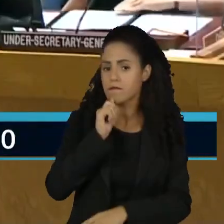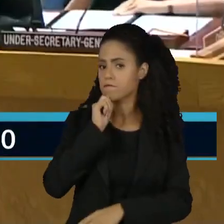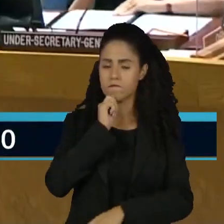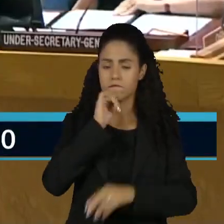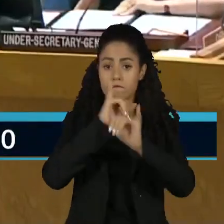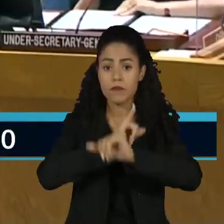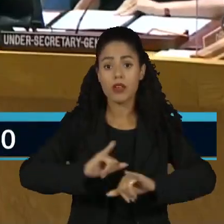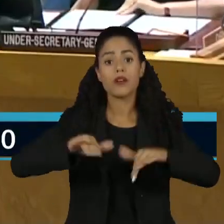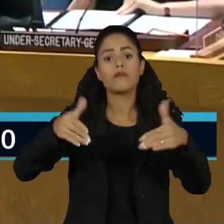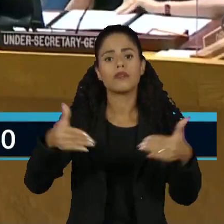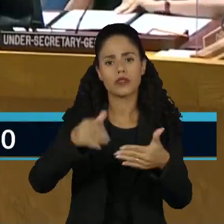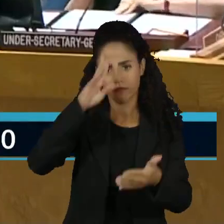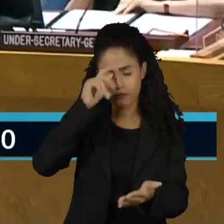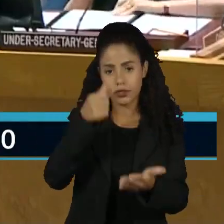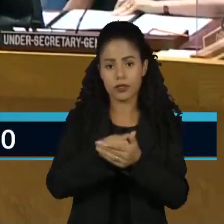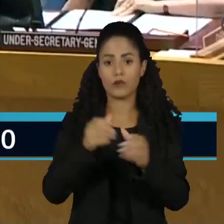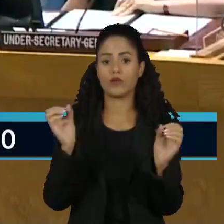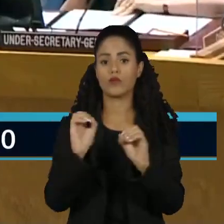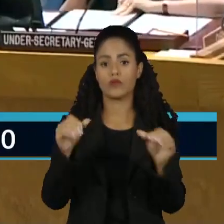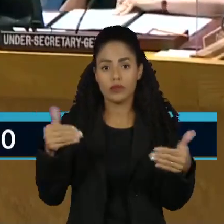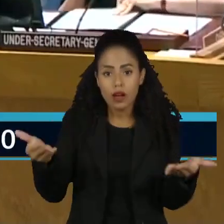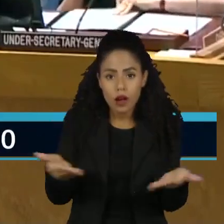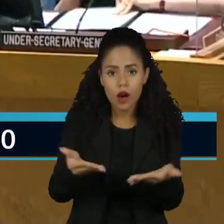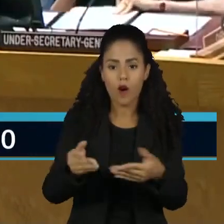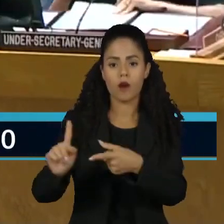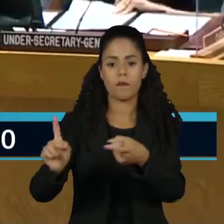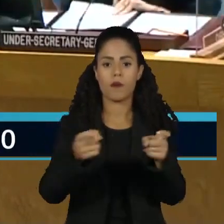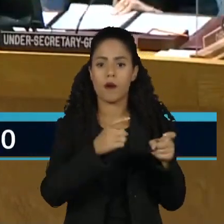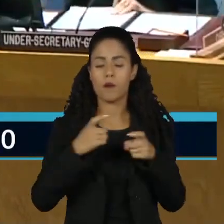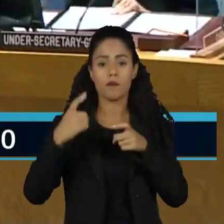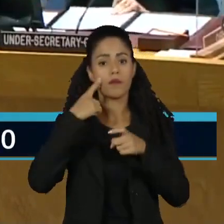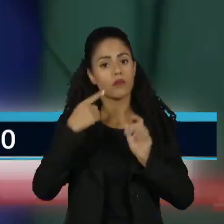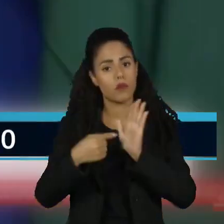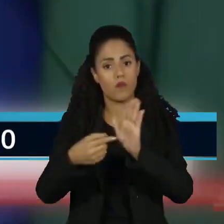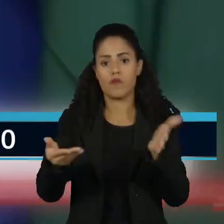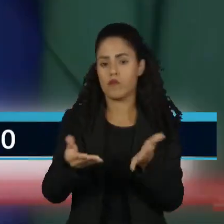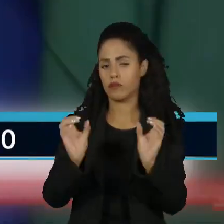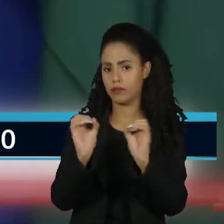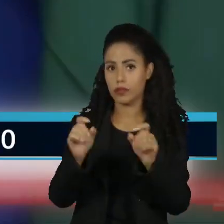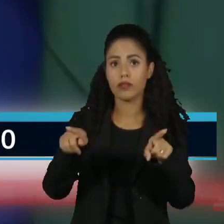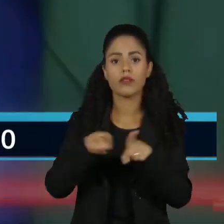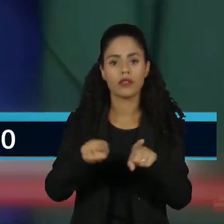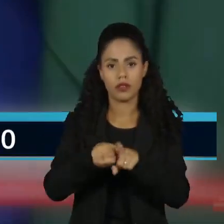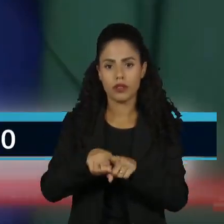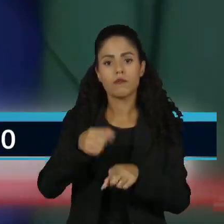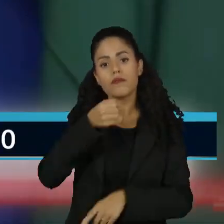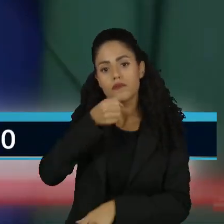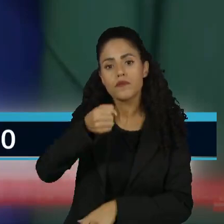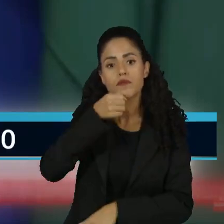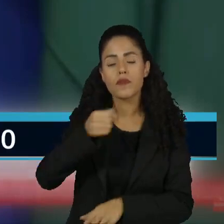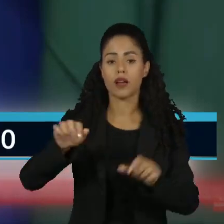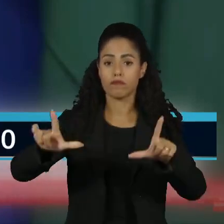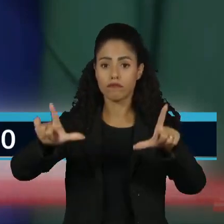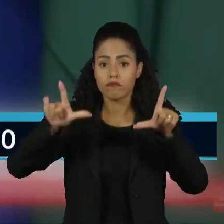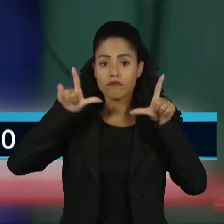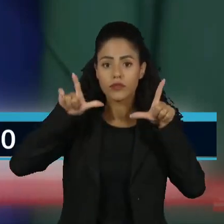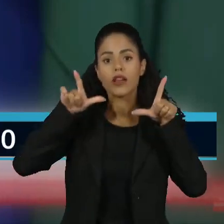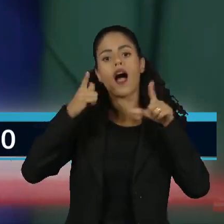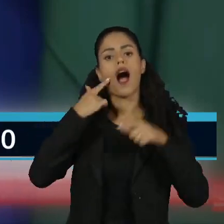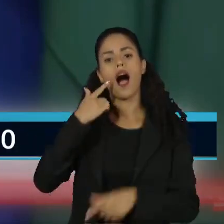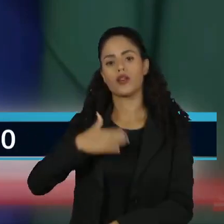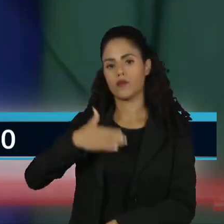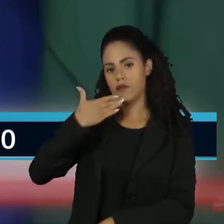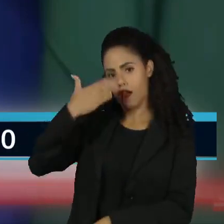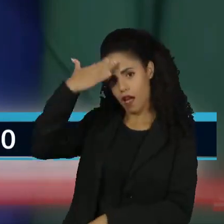princípio, nenhuma decisão seria tomada no encontro de caráter consultivo. Em entrevista a um canal de TV árabe ontem, o